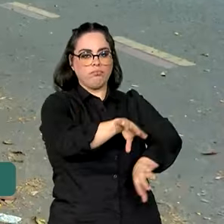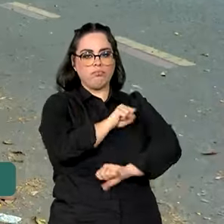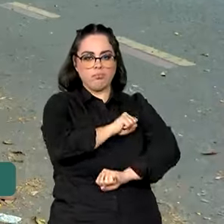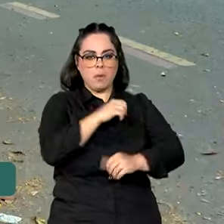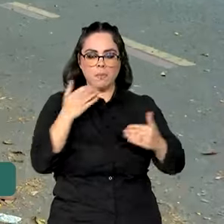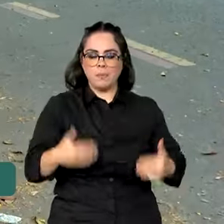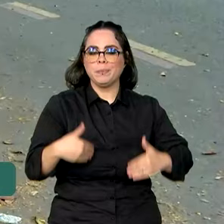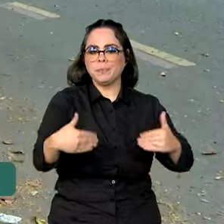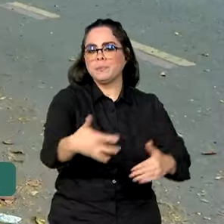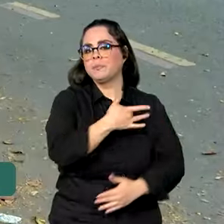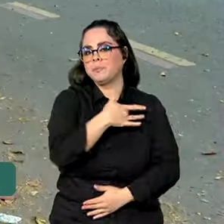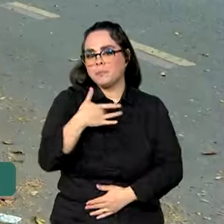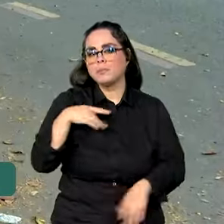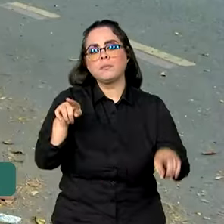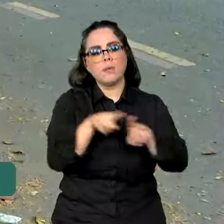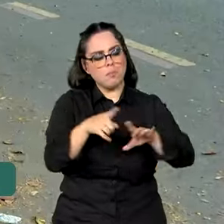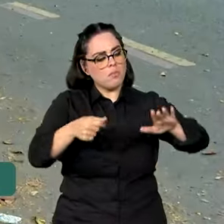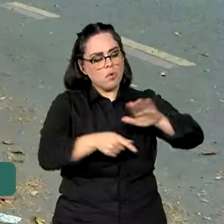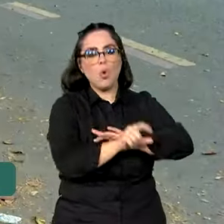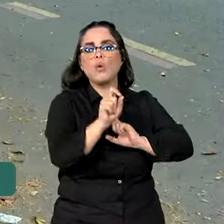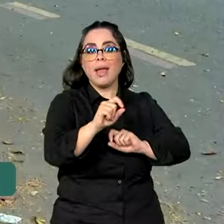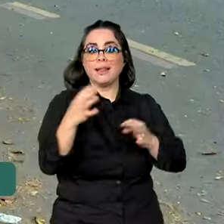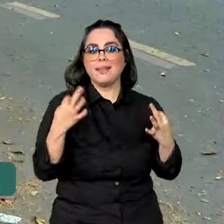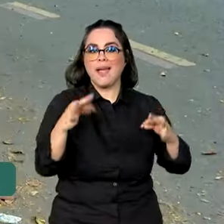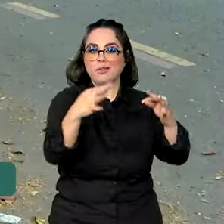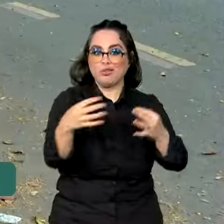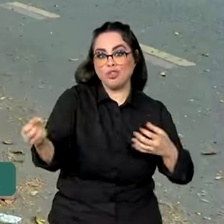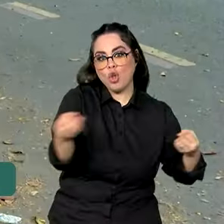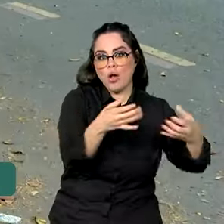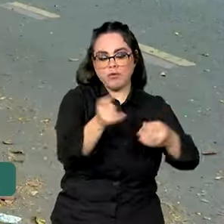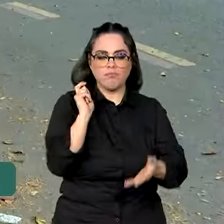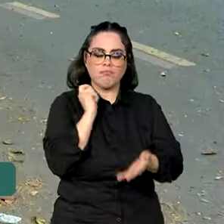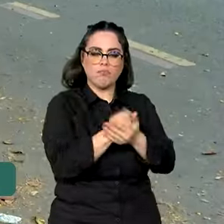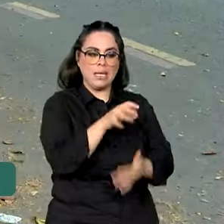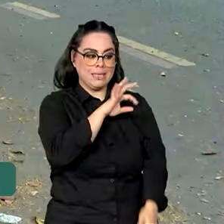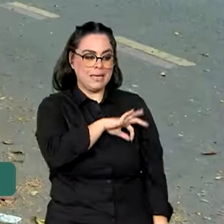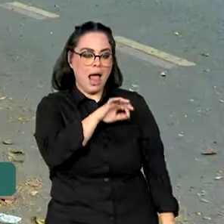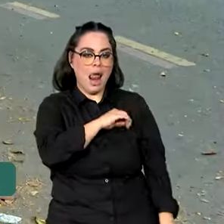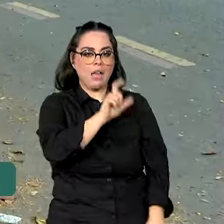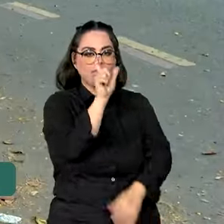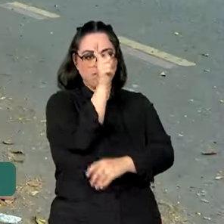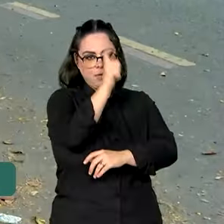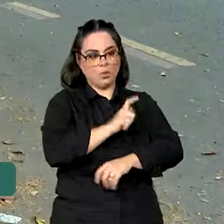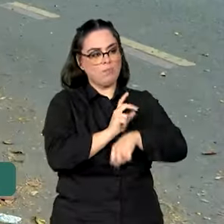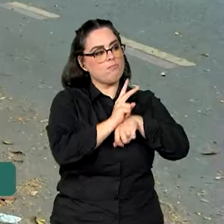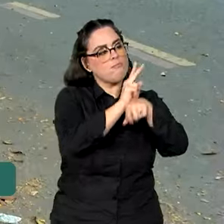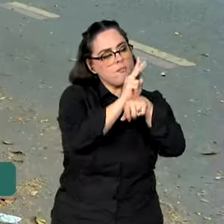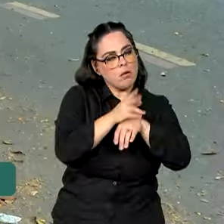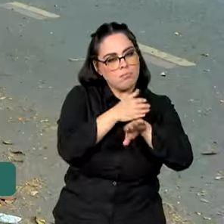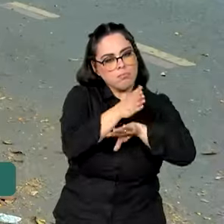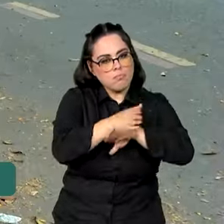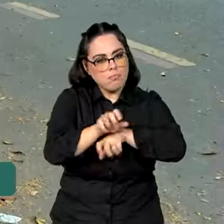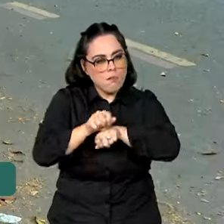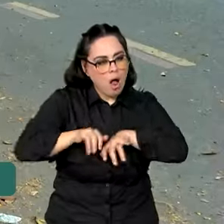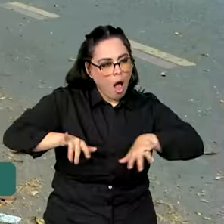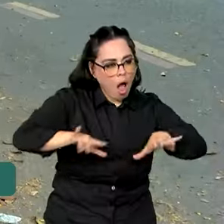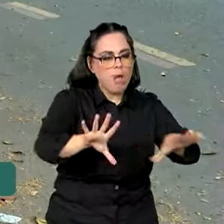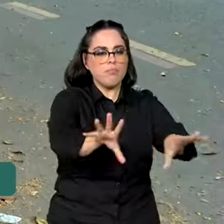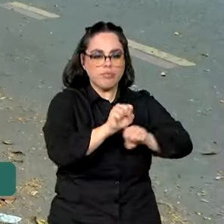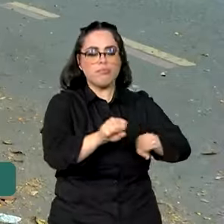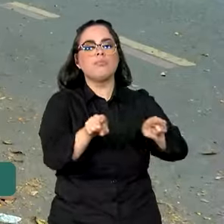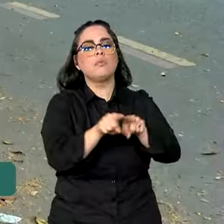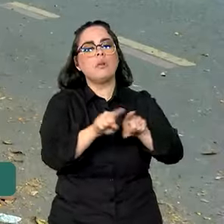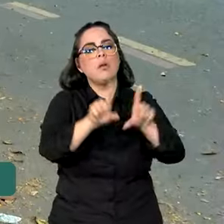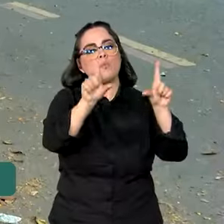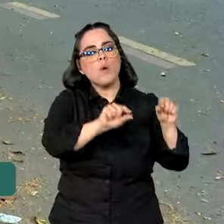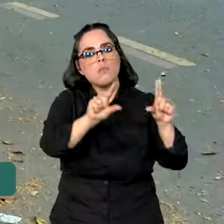Ministério da Saúde também investiu em novas tecnologias, no custeio dos salários de agentes de combate às endemias e no apoio à